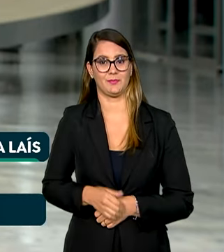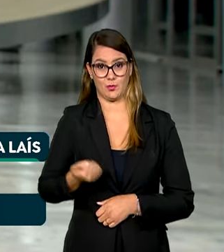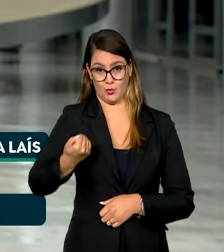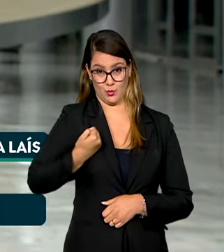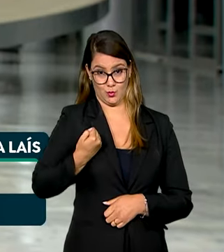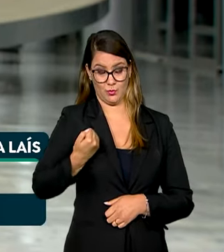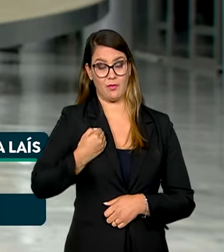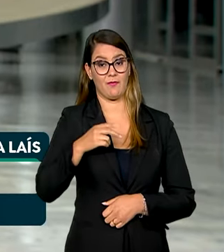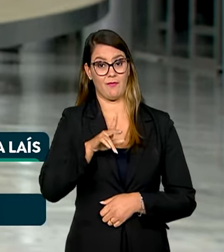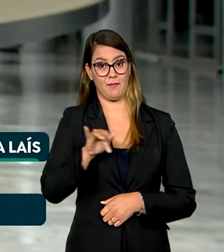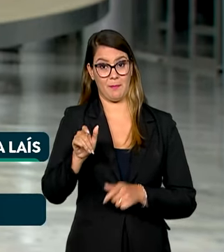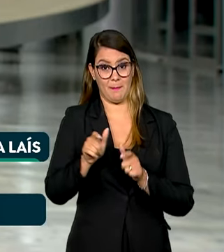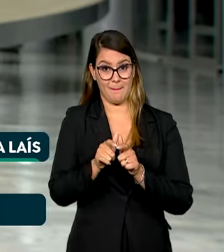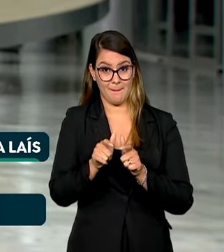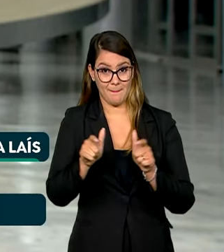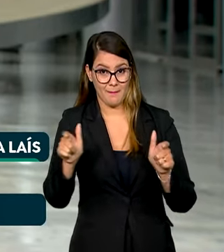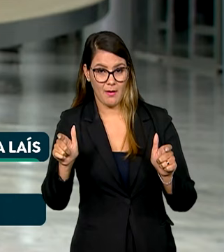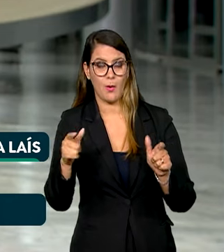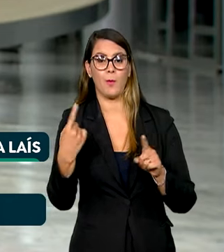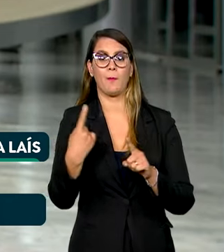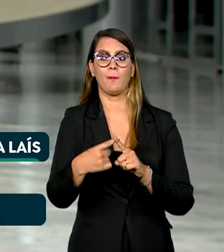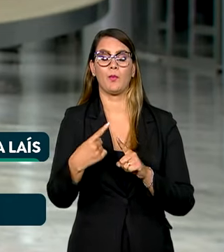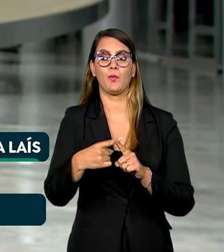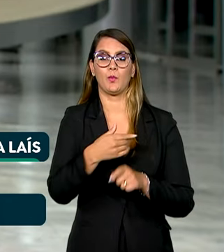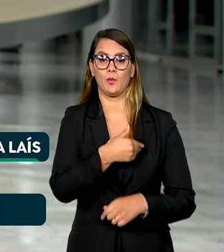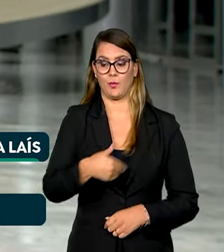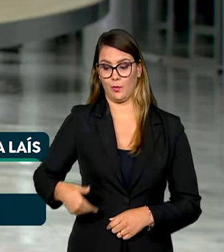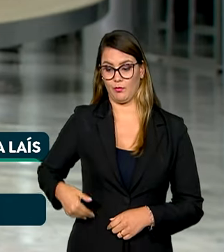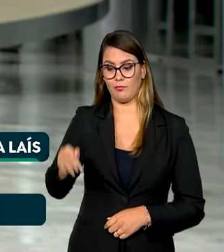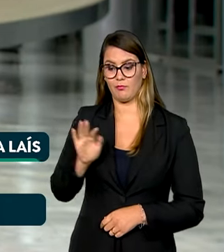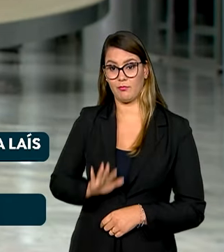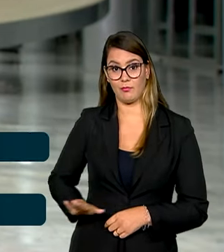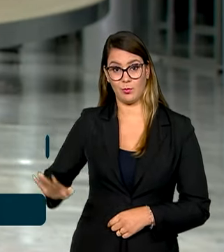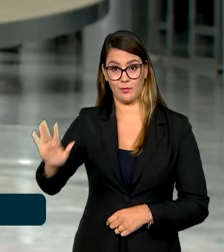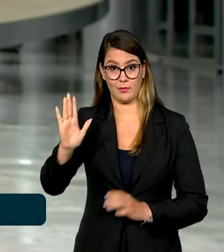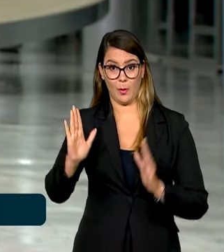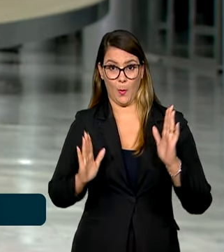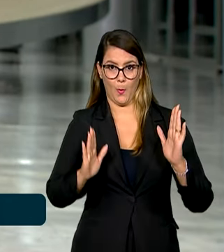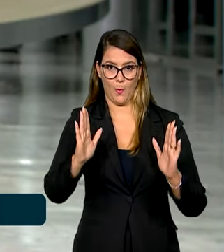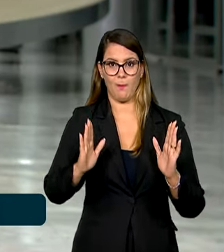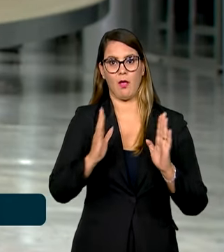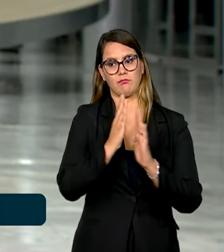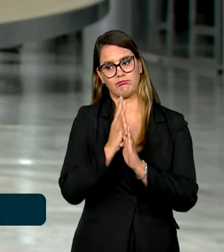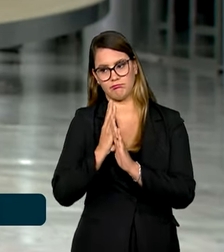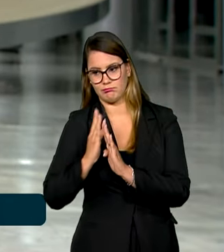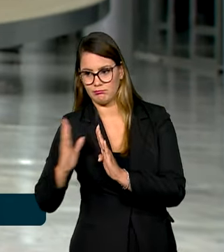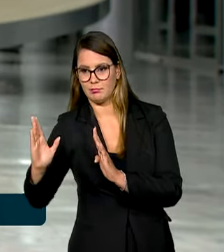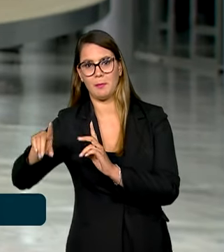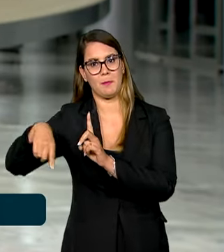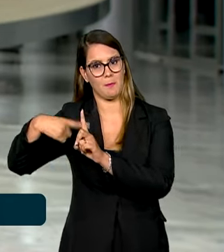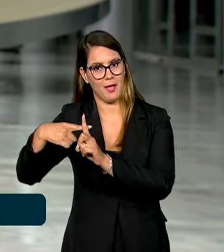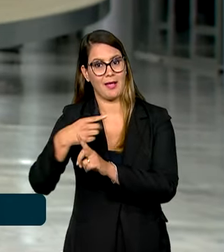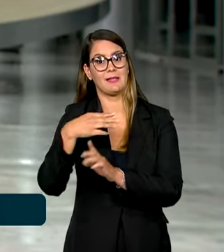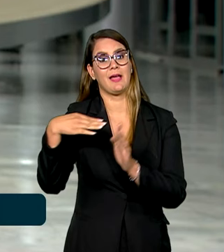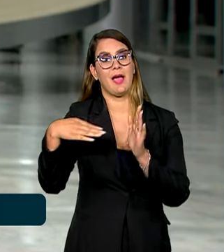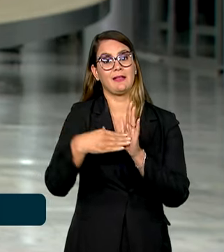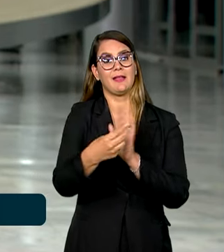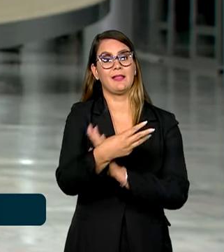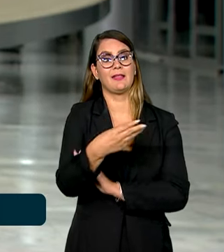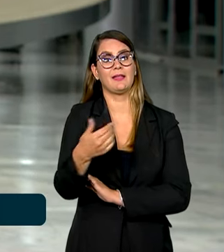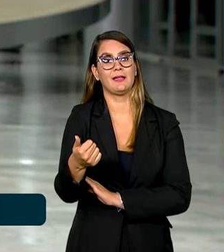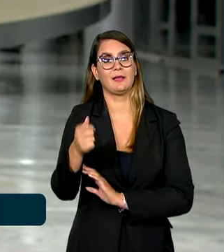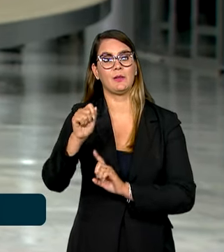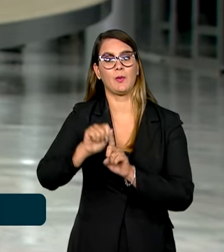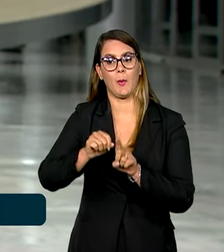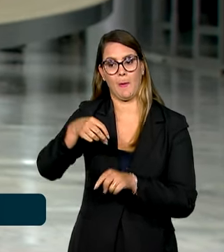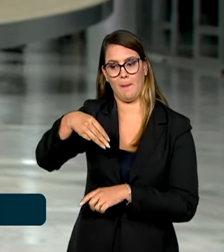devem ser ainda maiores, já que o governo federal estendeu o prazo para 31 de março para participar da faixa 1 do programa.